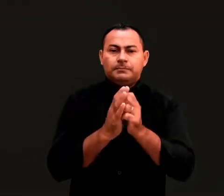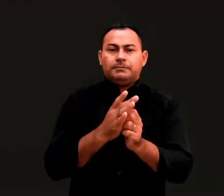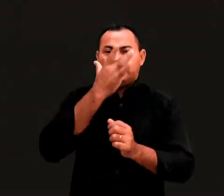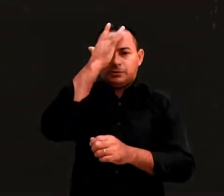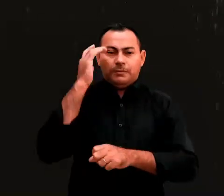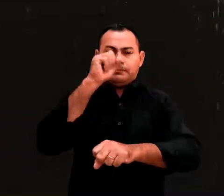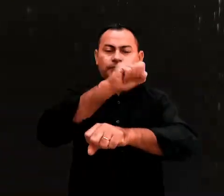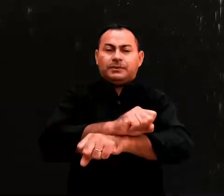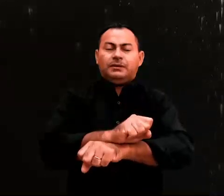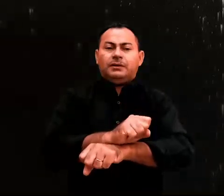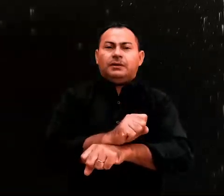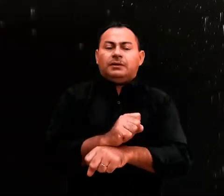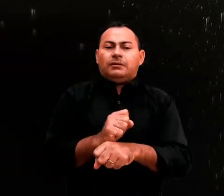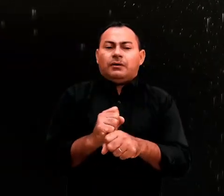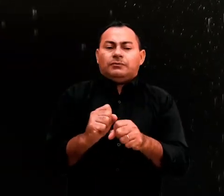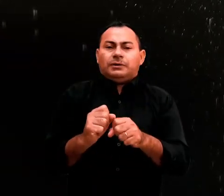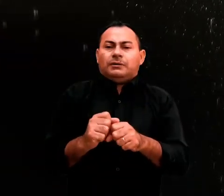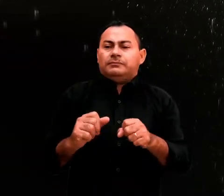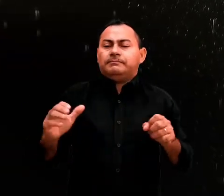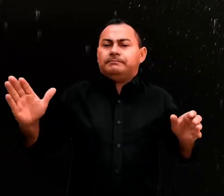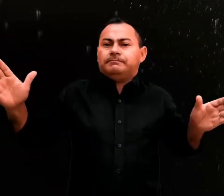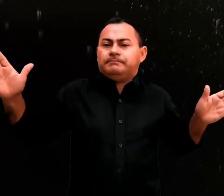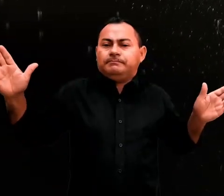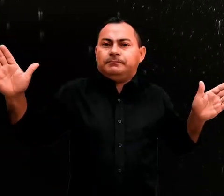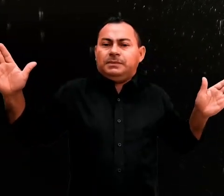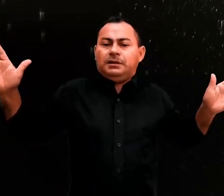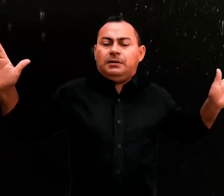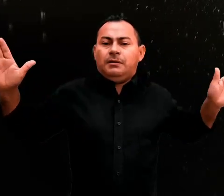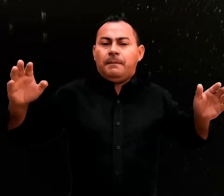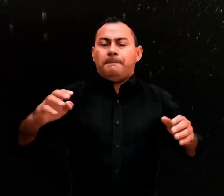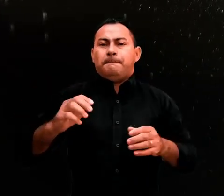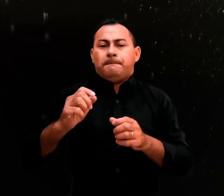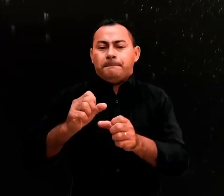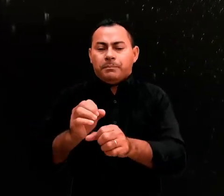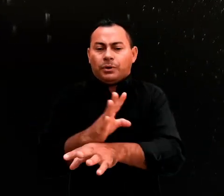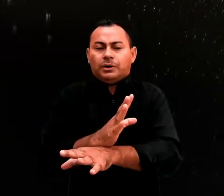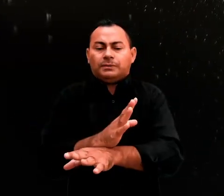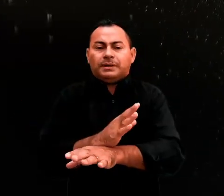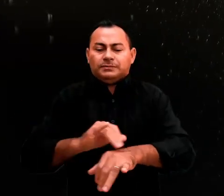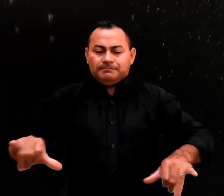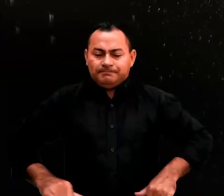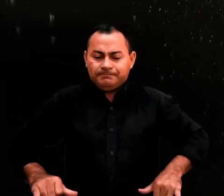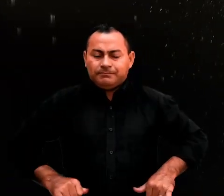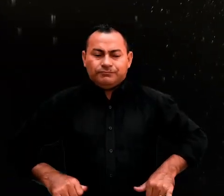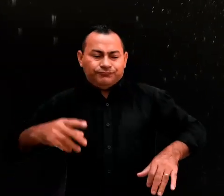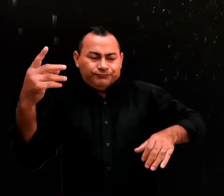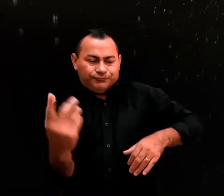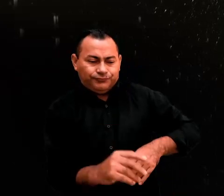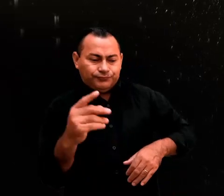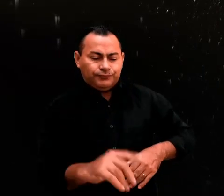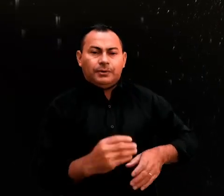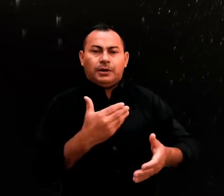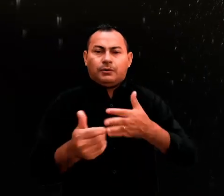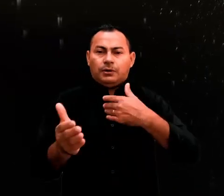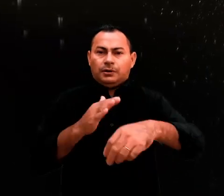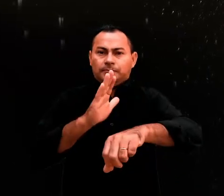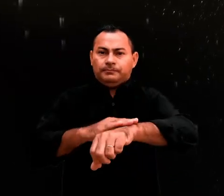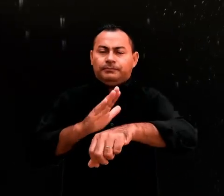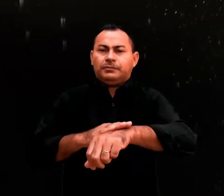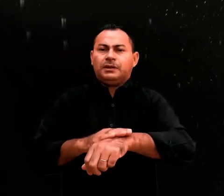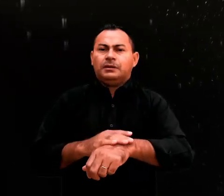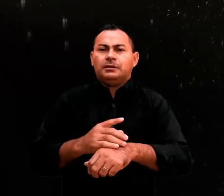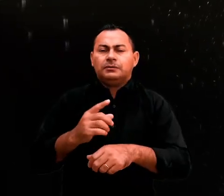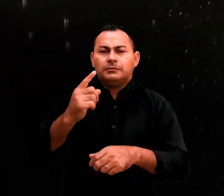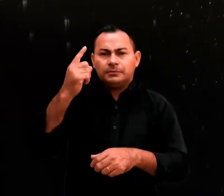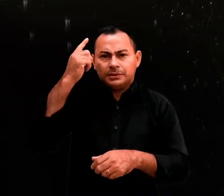prisioneiro ficava como um pássaro de asas abertas pronto para ser torturado a qualquer momento. Se fosse